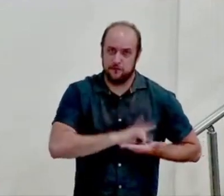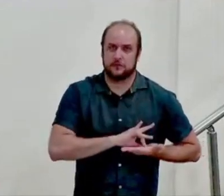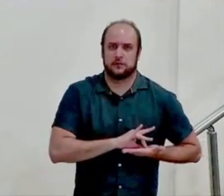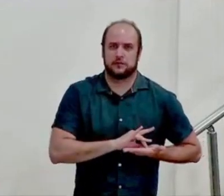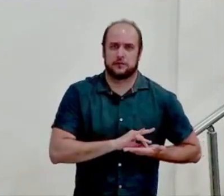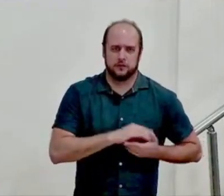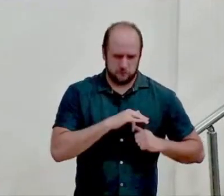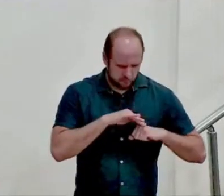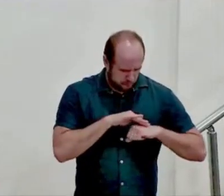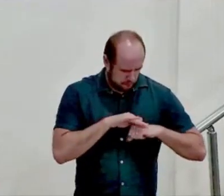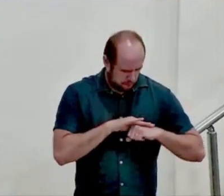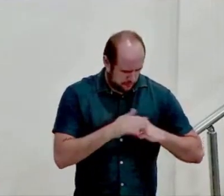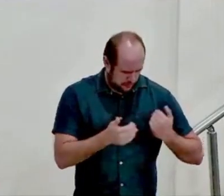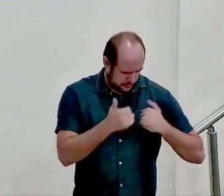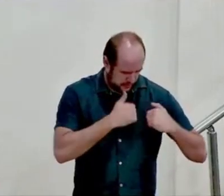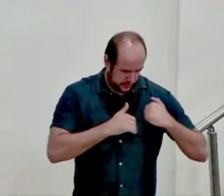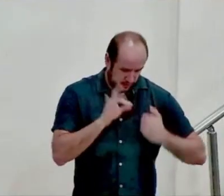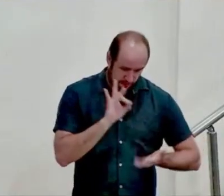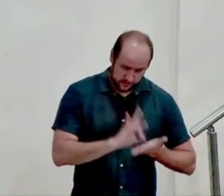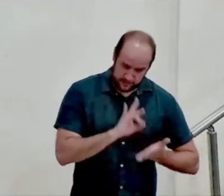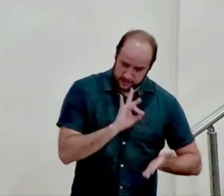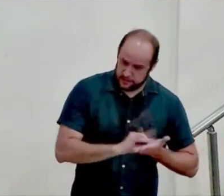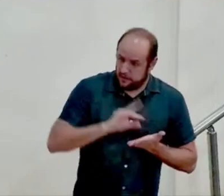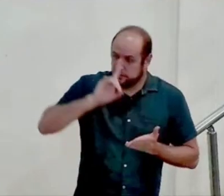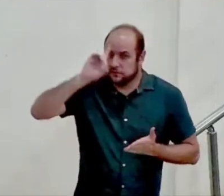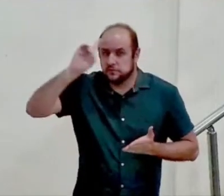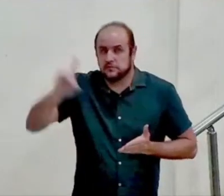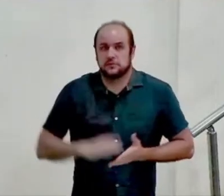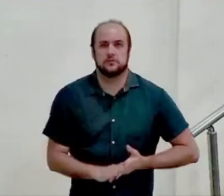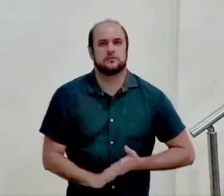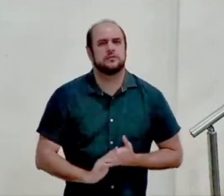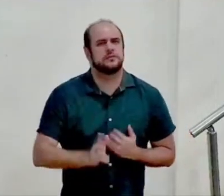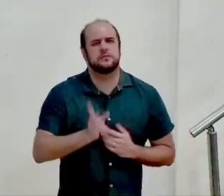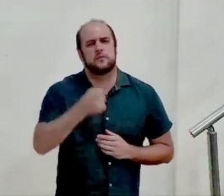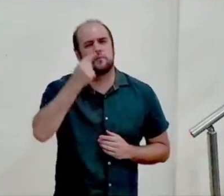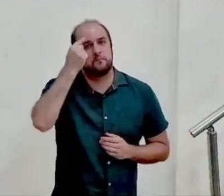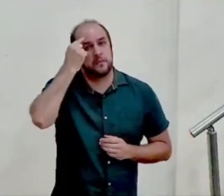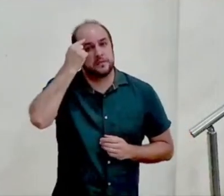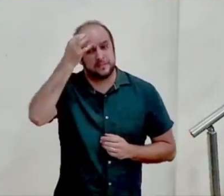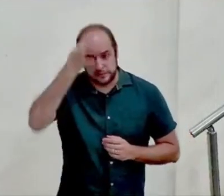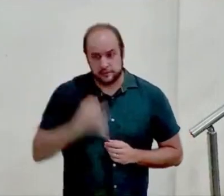tingida pela verdade de Deus e este só pensa aquilo que é certo